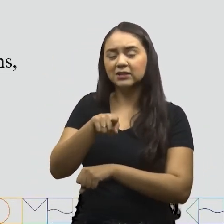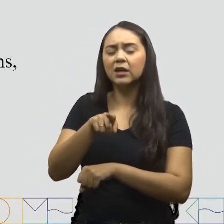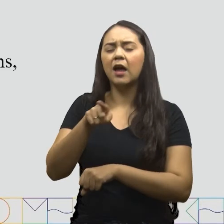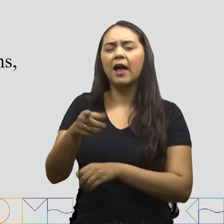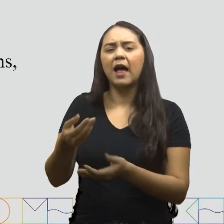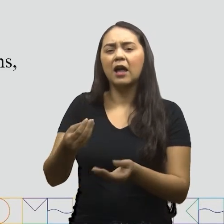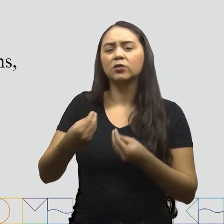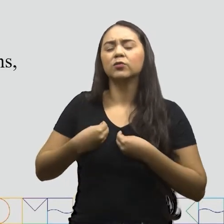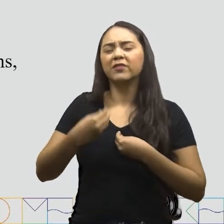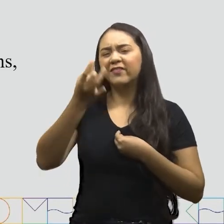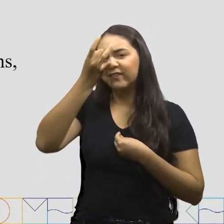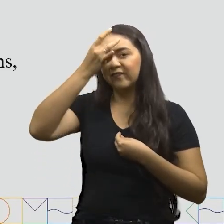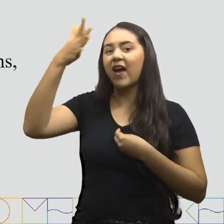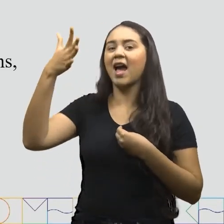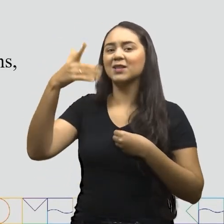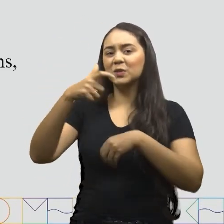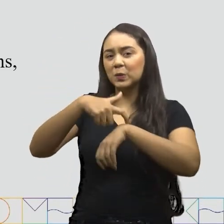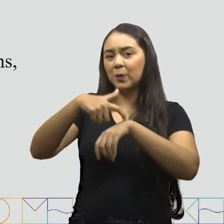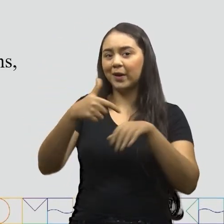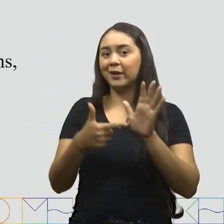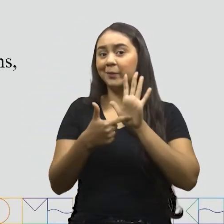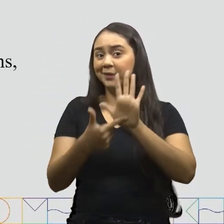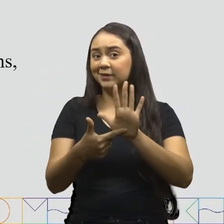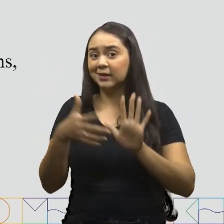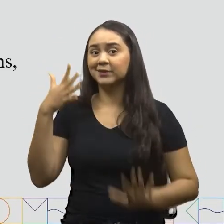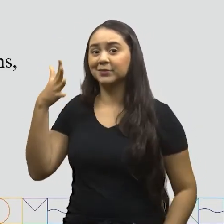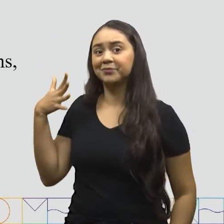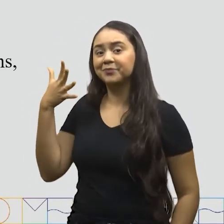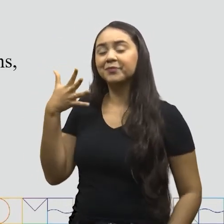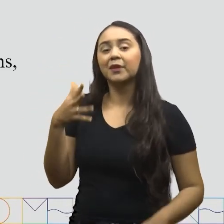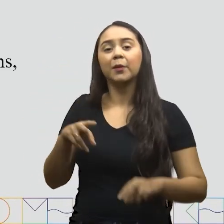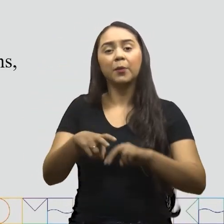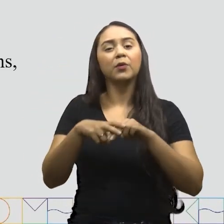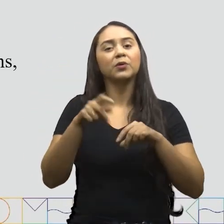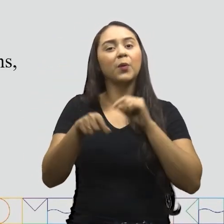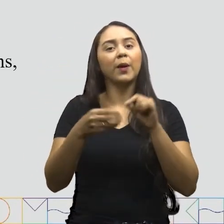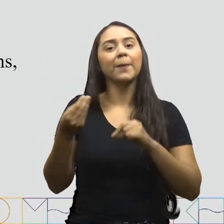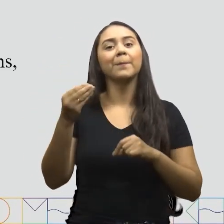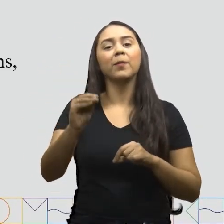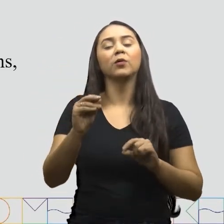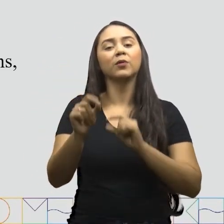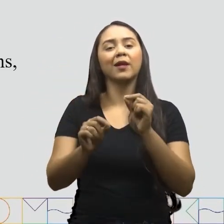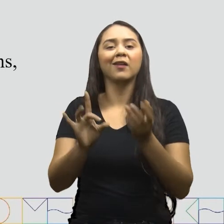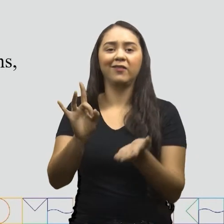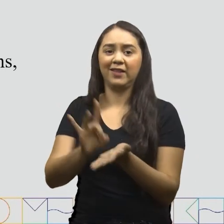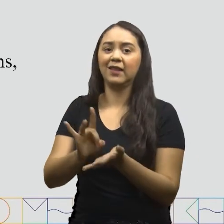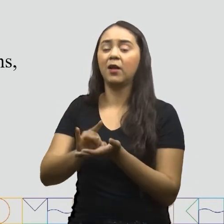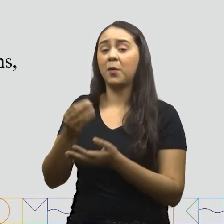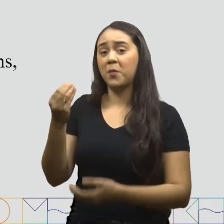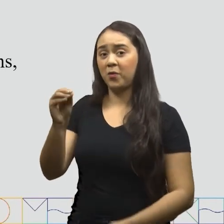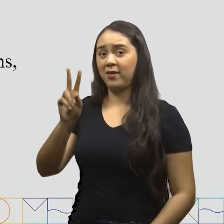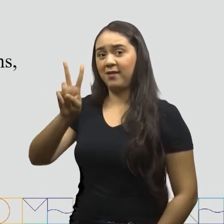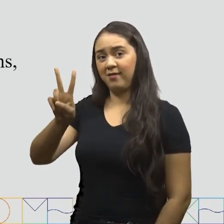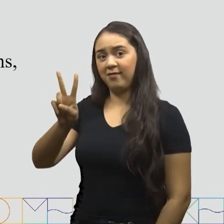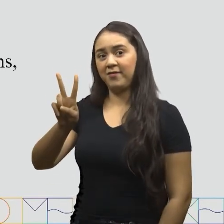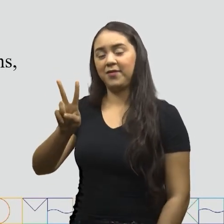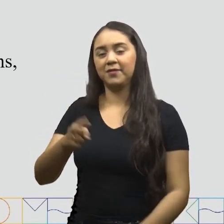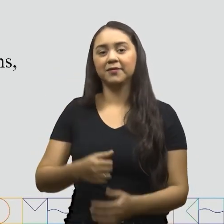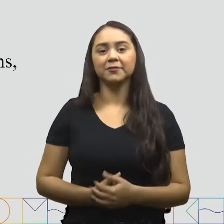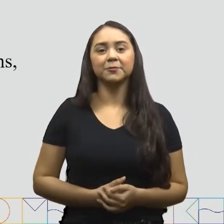facilitar a sua apresentação oral Portanto A resposta é V para verdadeiro